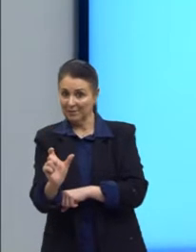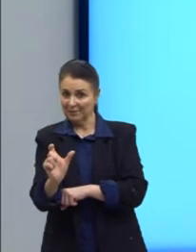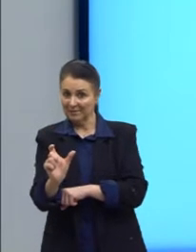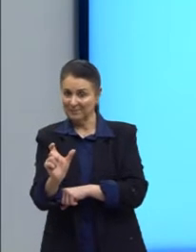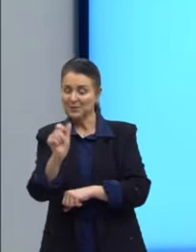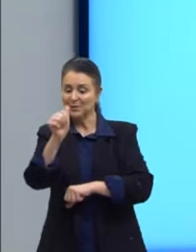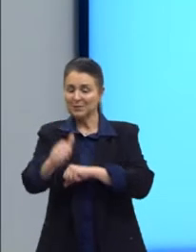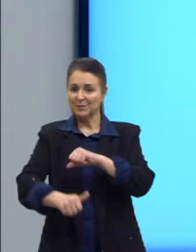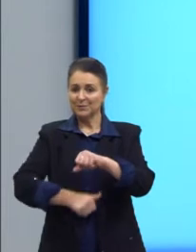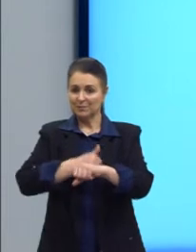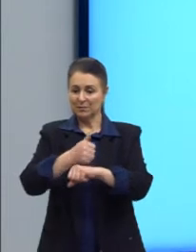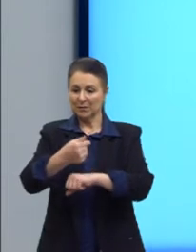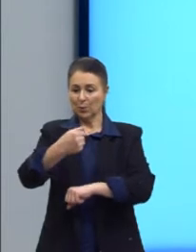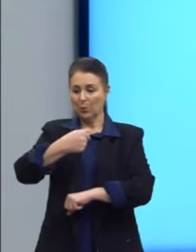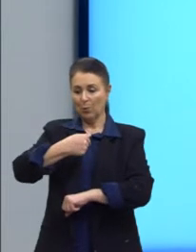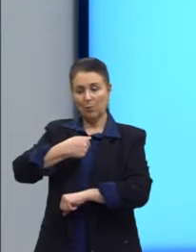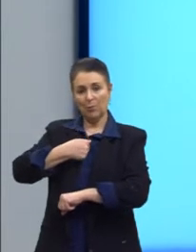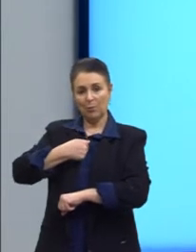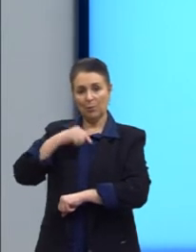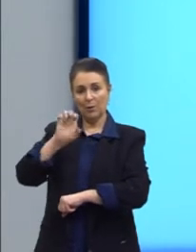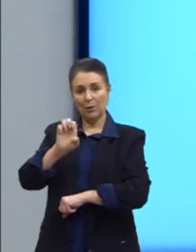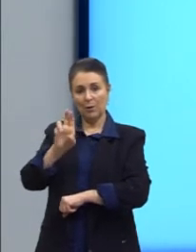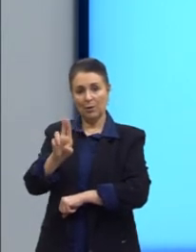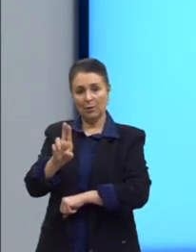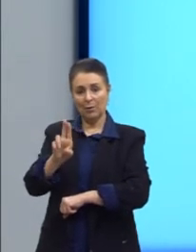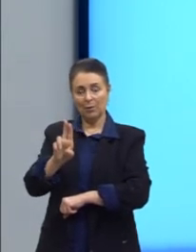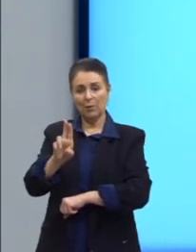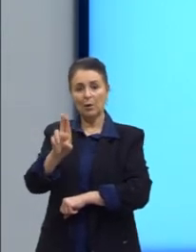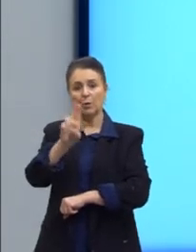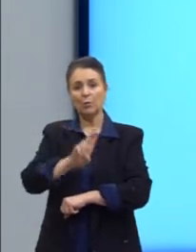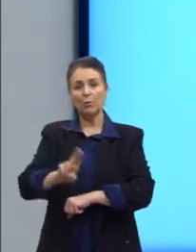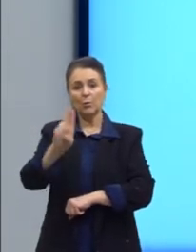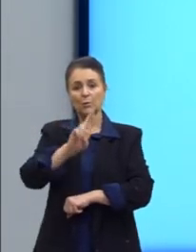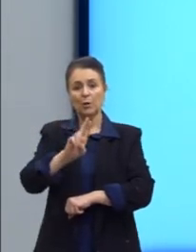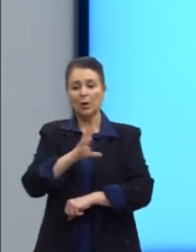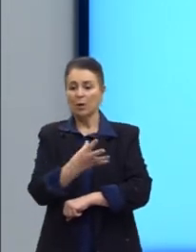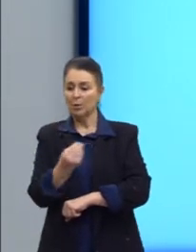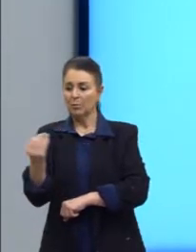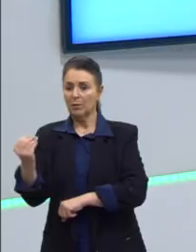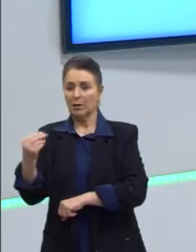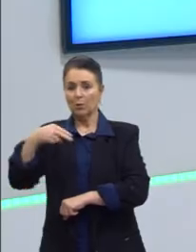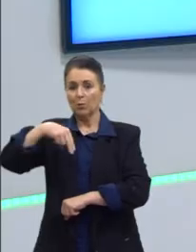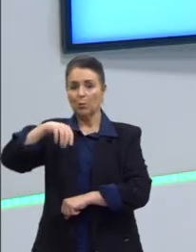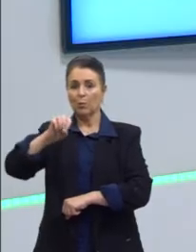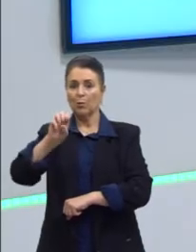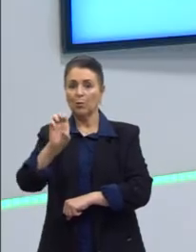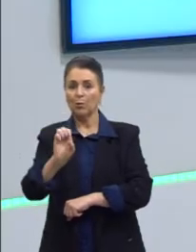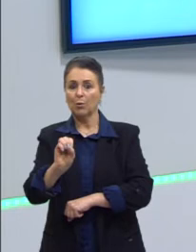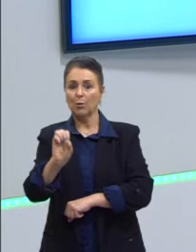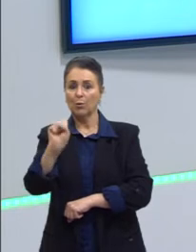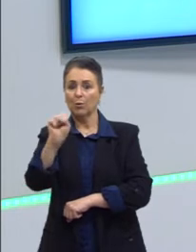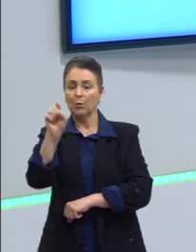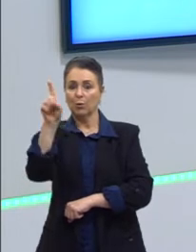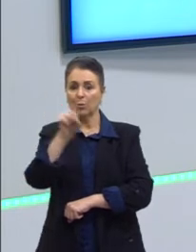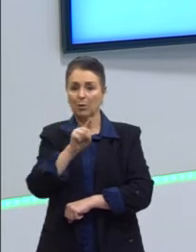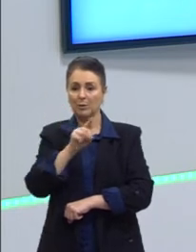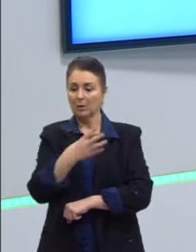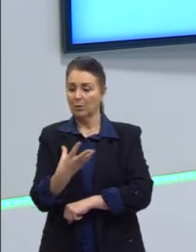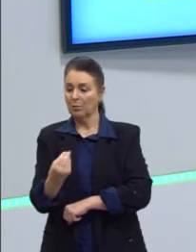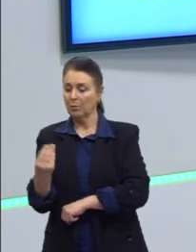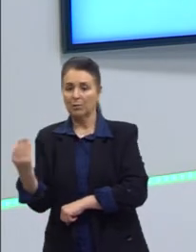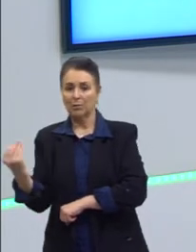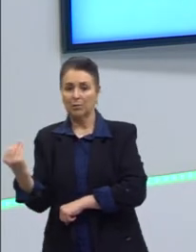primeira pessoa, que sou eu, eu vou escrever na primeira pessoa no plural, que é o nós. Então, é no plural que eu